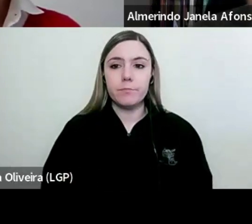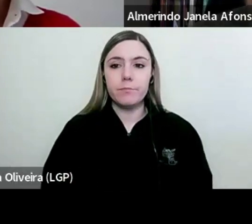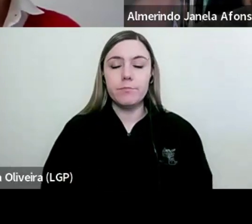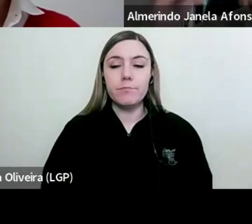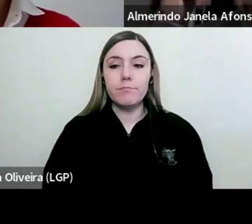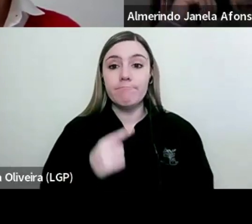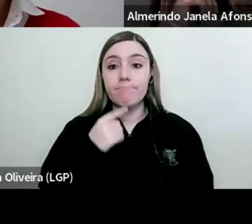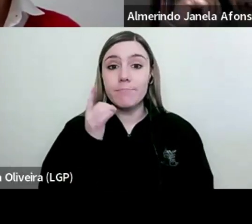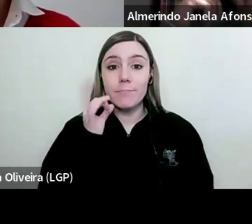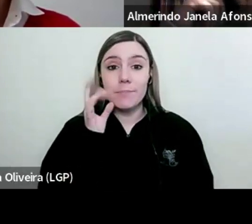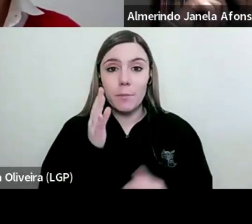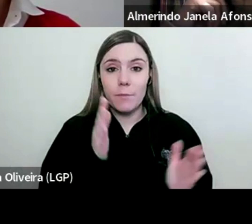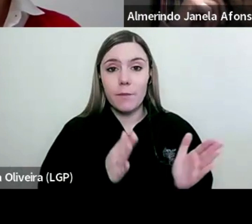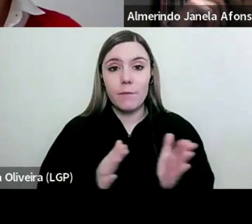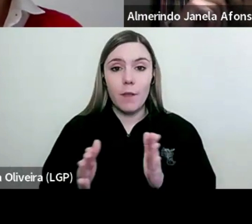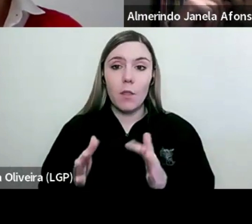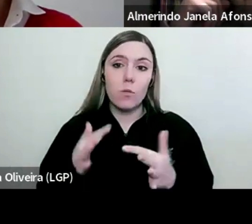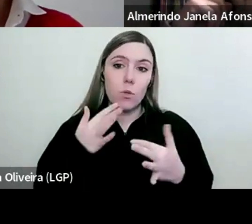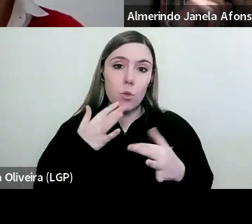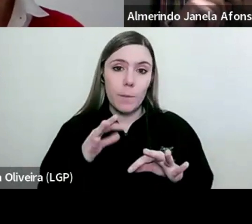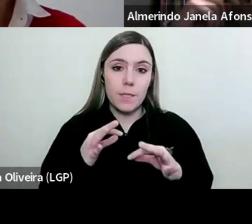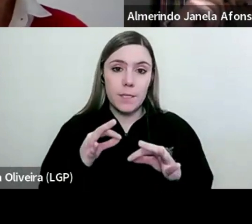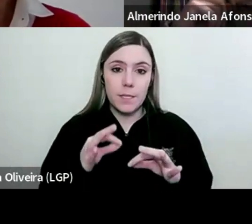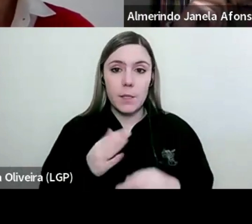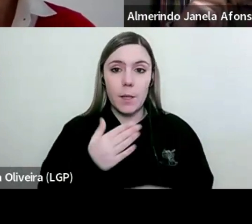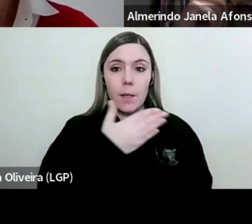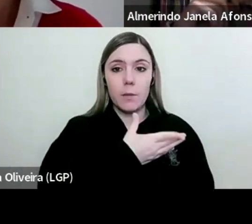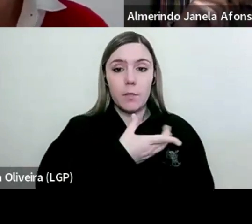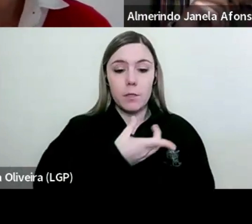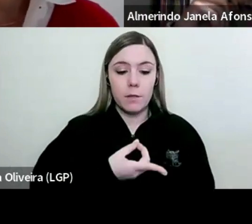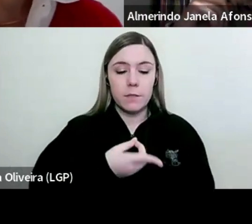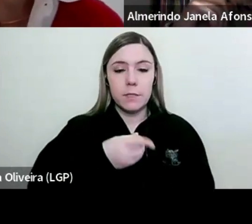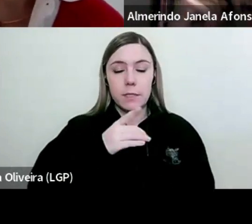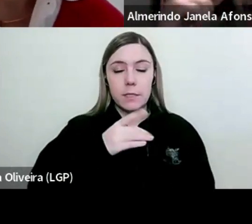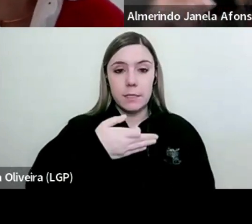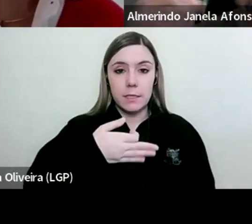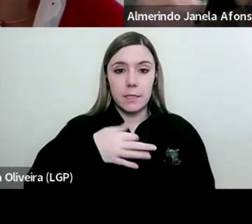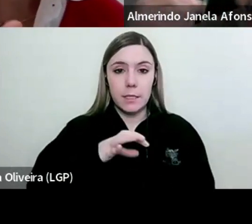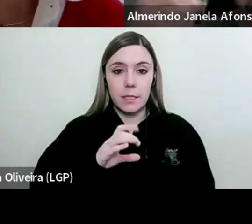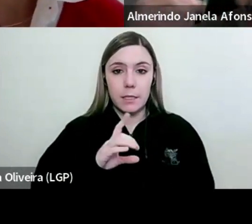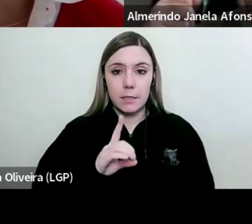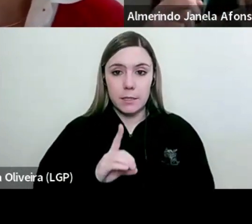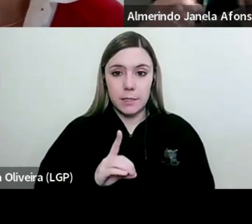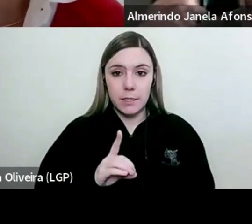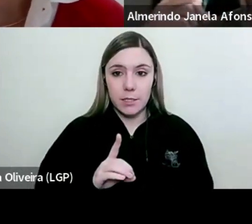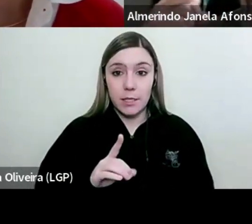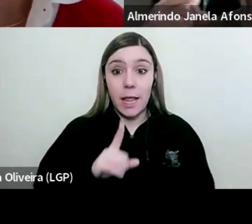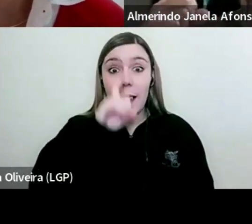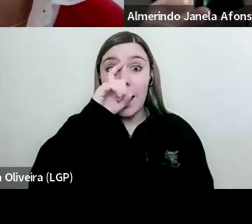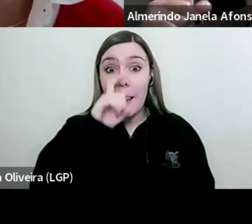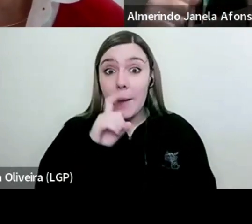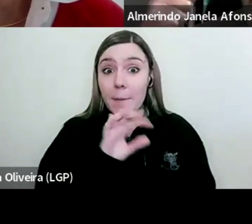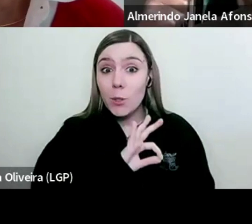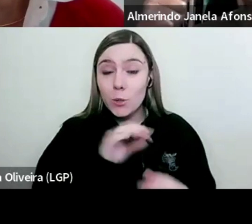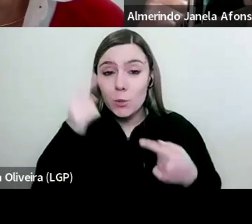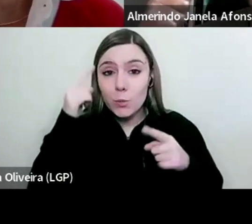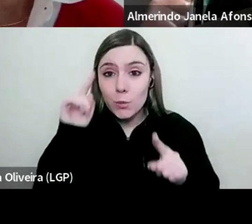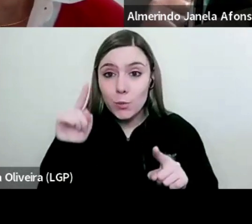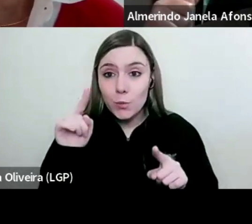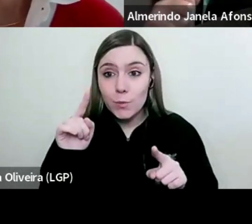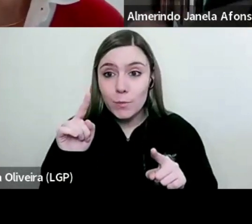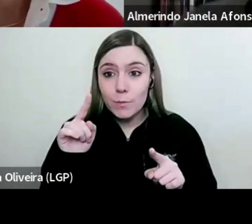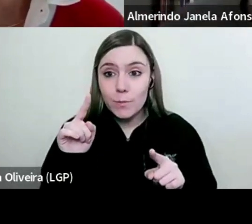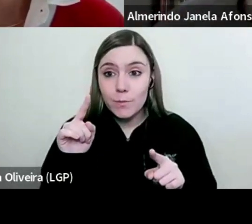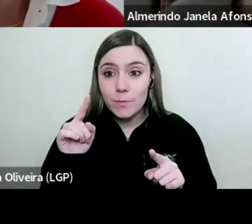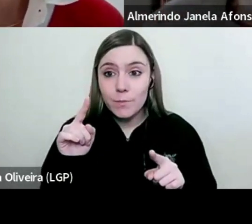Rapidamente, passando para o período de normalização 76-86. Lembrando... Os que acham que a avaliação esteve à deriva.